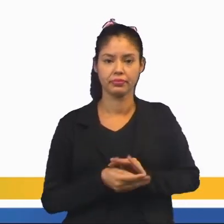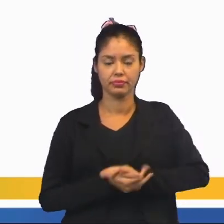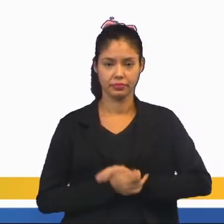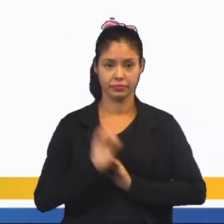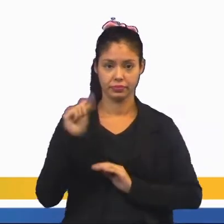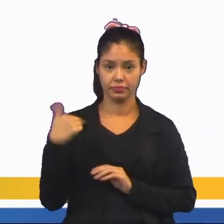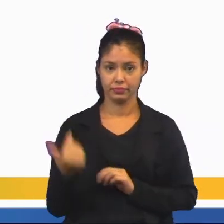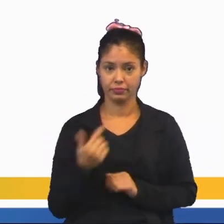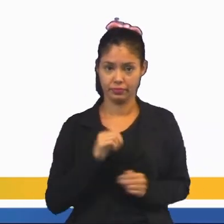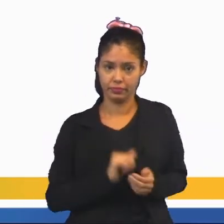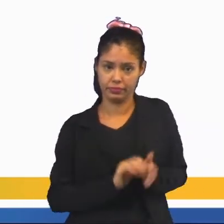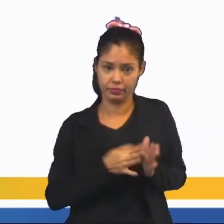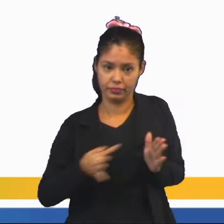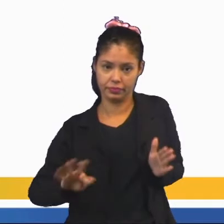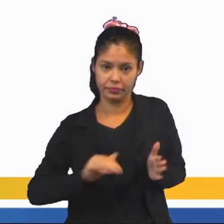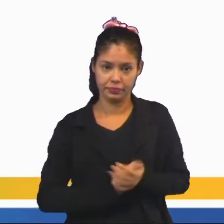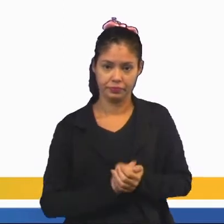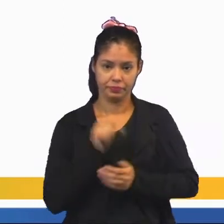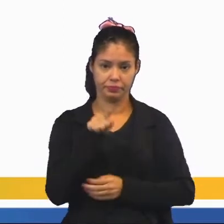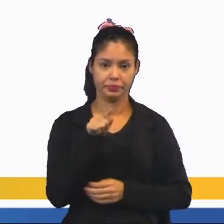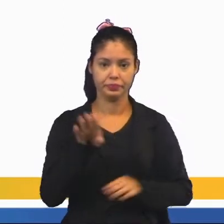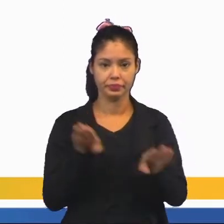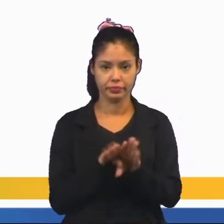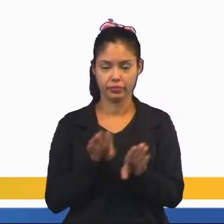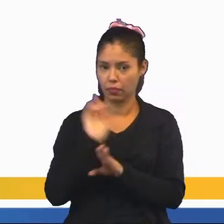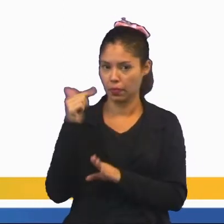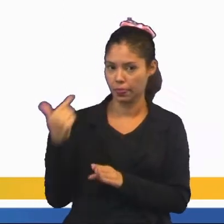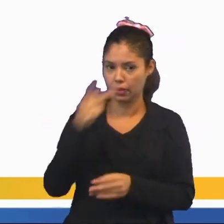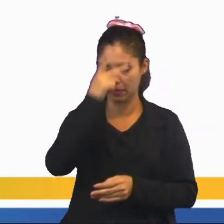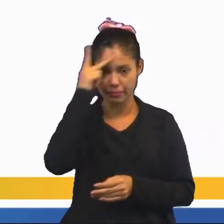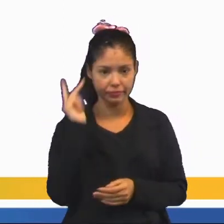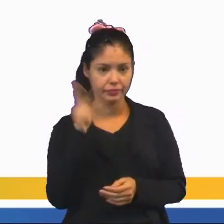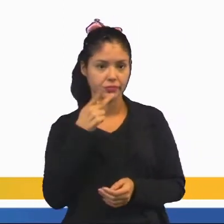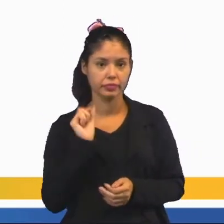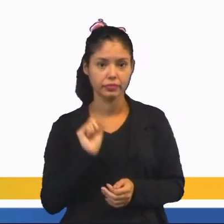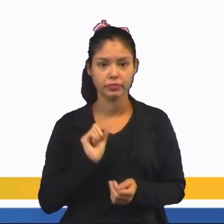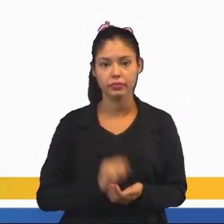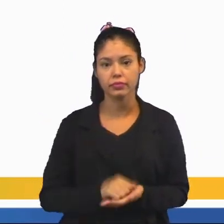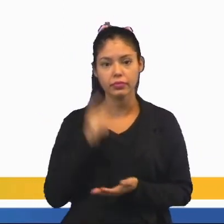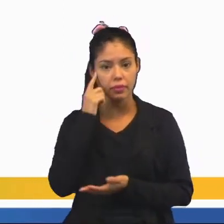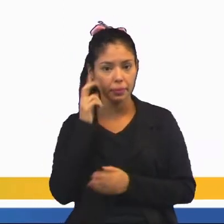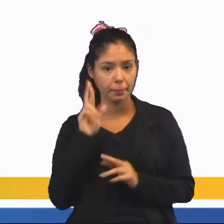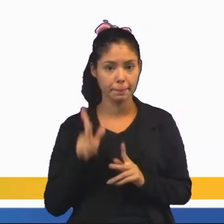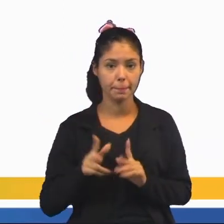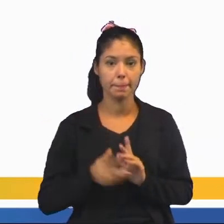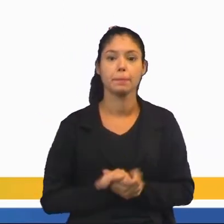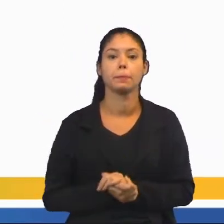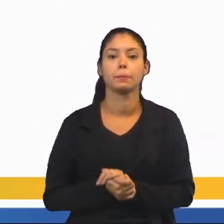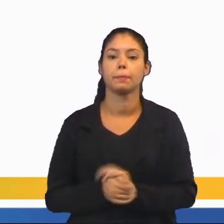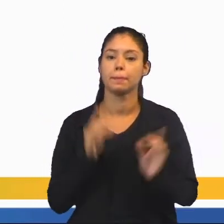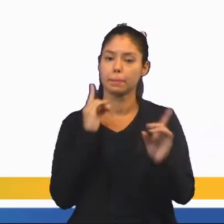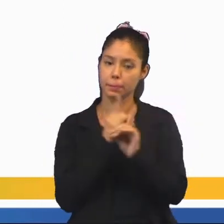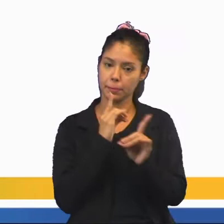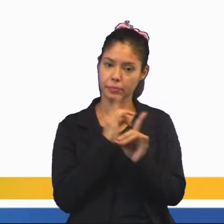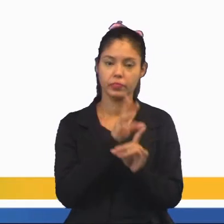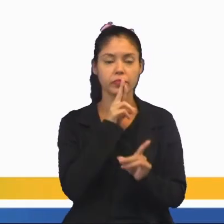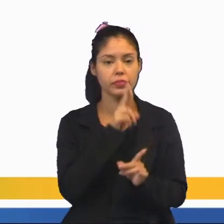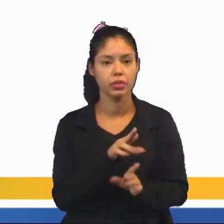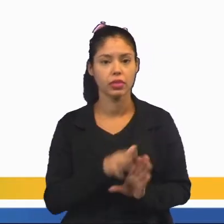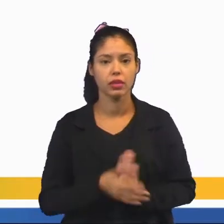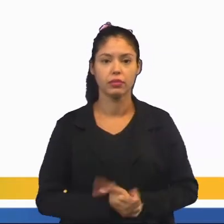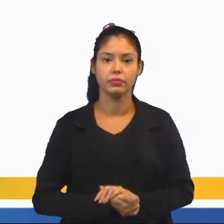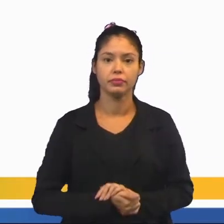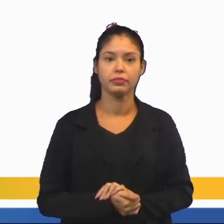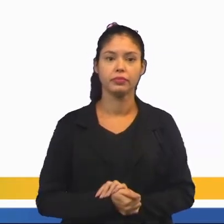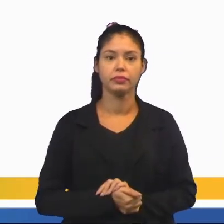Uma outra forma. Aqui nós temos uma outra pessoa falando assim, olha, eu pensei diferente, mas eu encontrei o mesmo resultado.